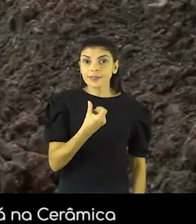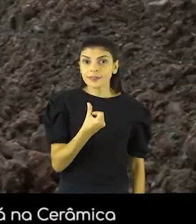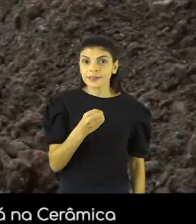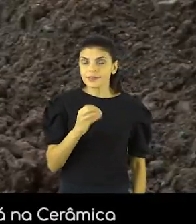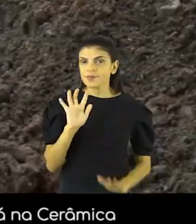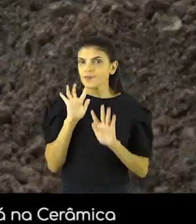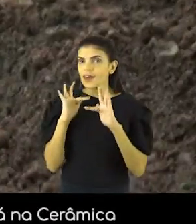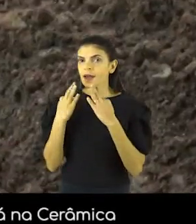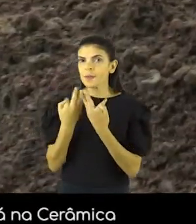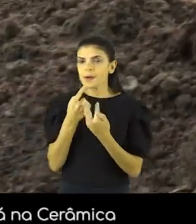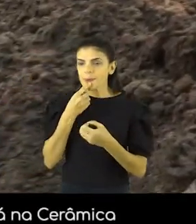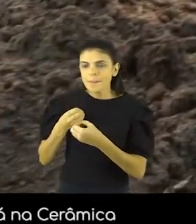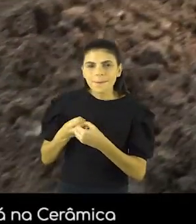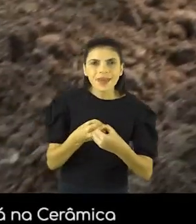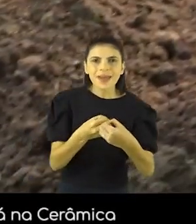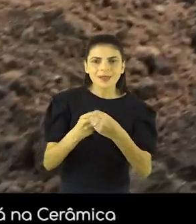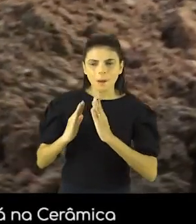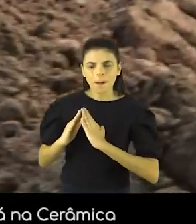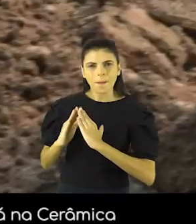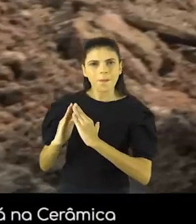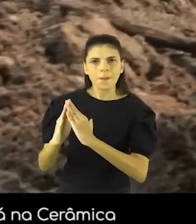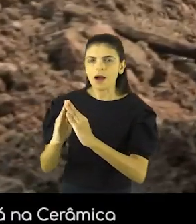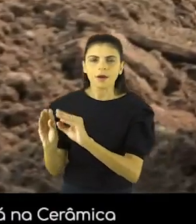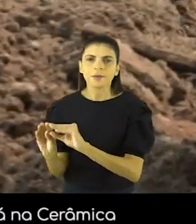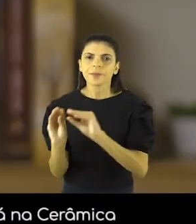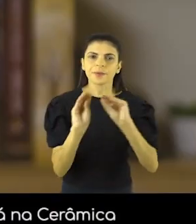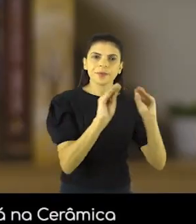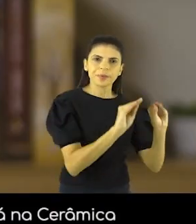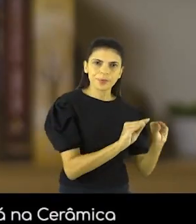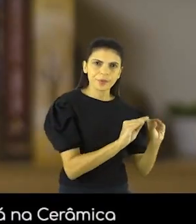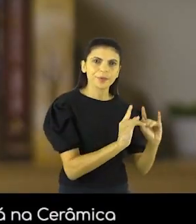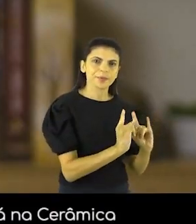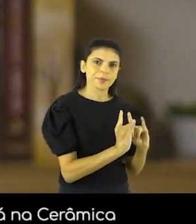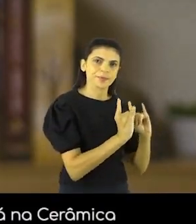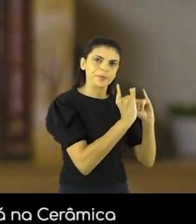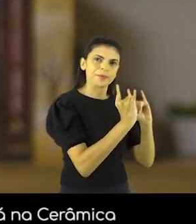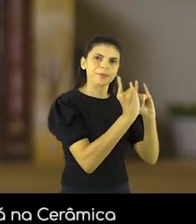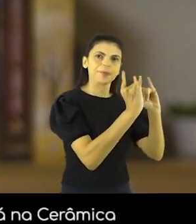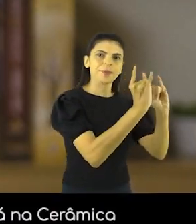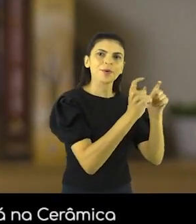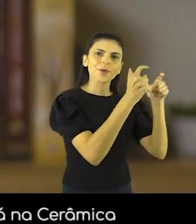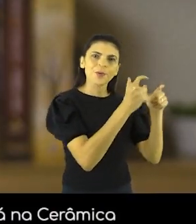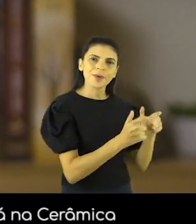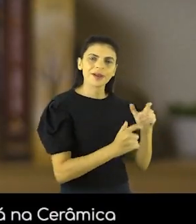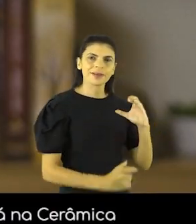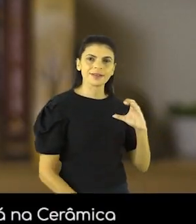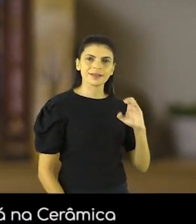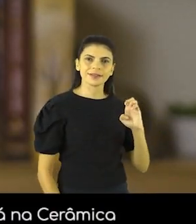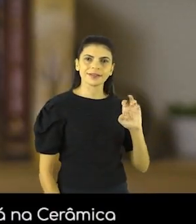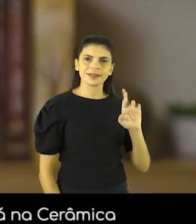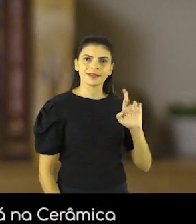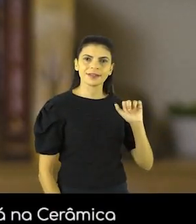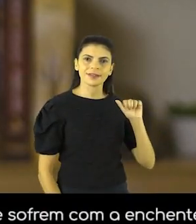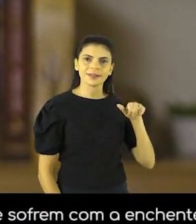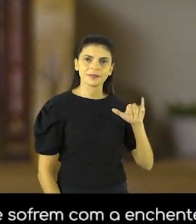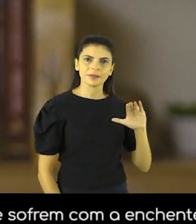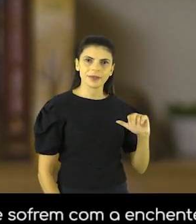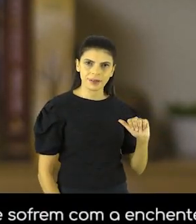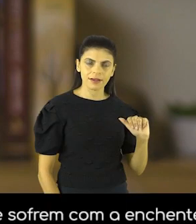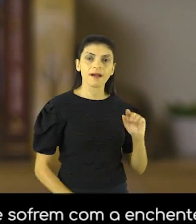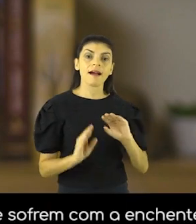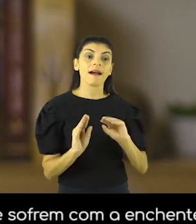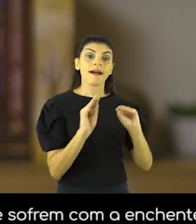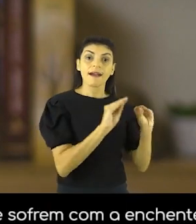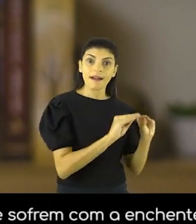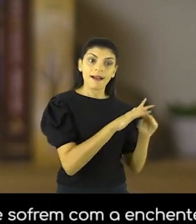360 famílias das margens do Rio Botas. Nós levamos para apartamentos lá na cerâmica. E